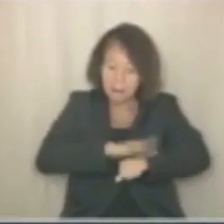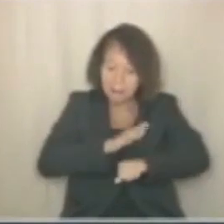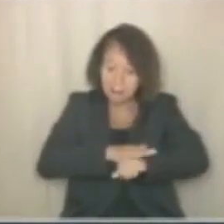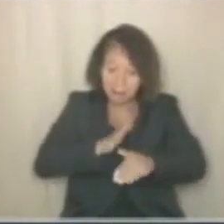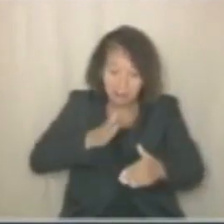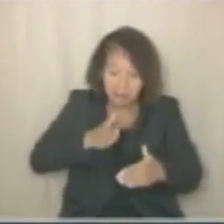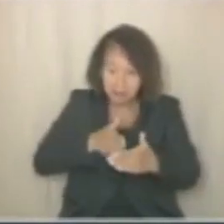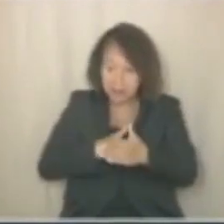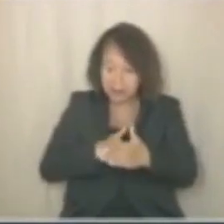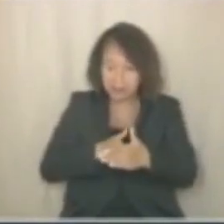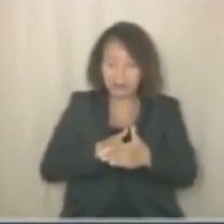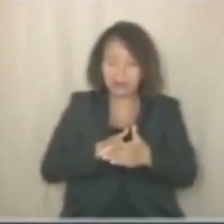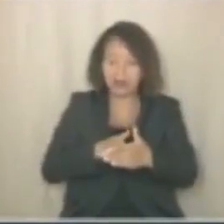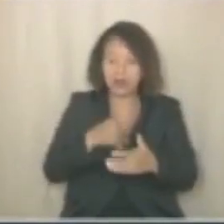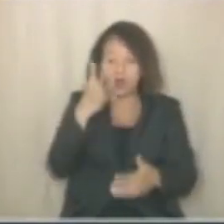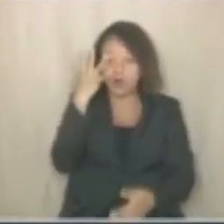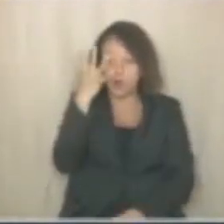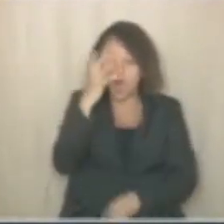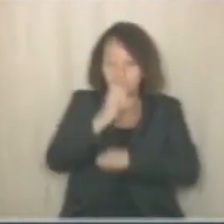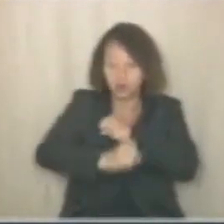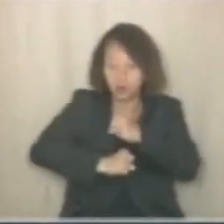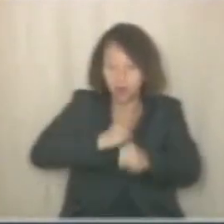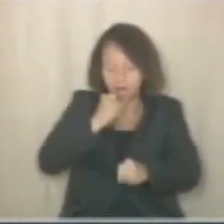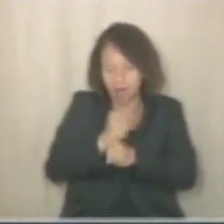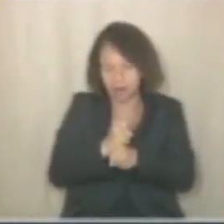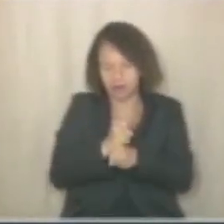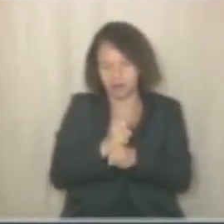máximo de 4 anos,